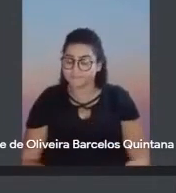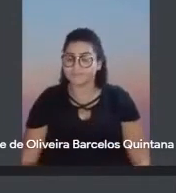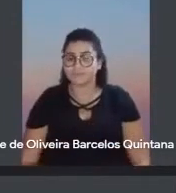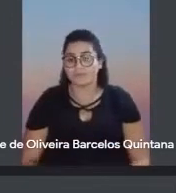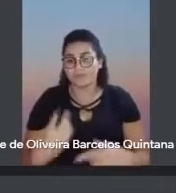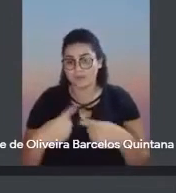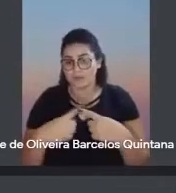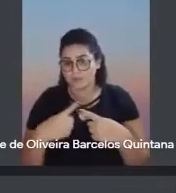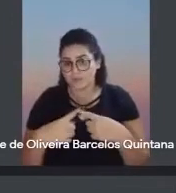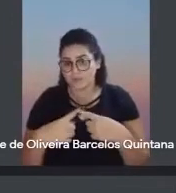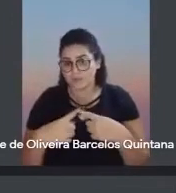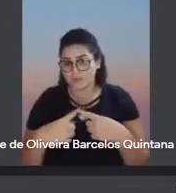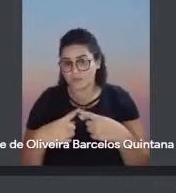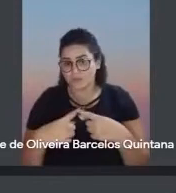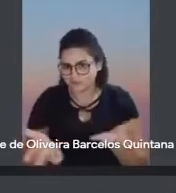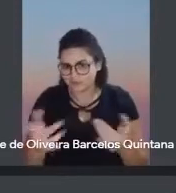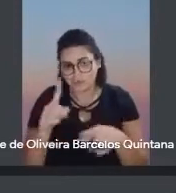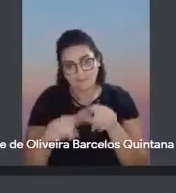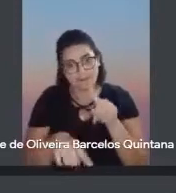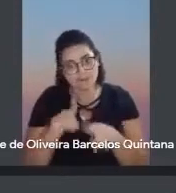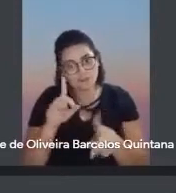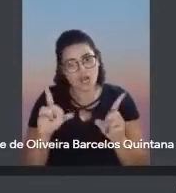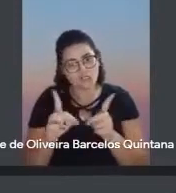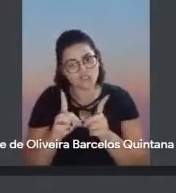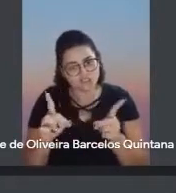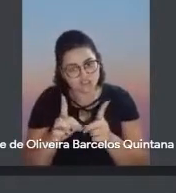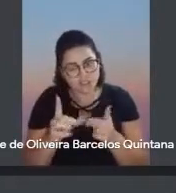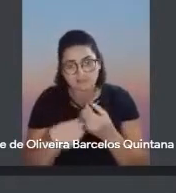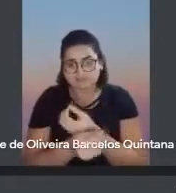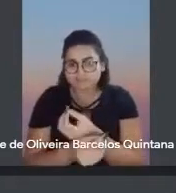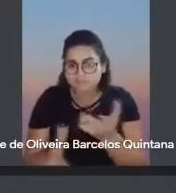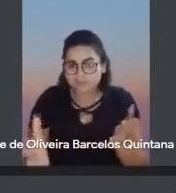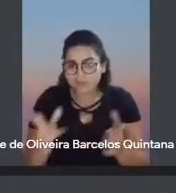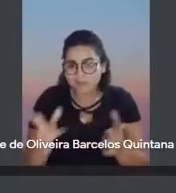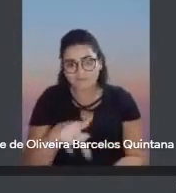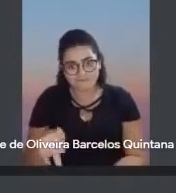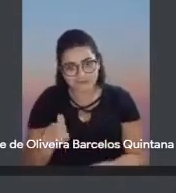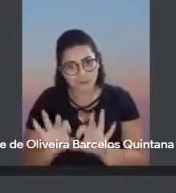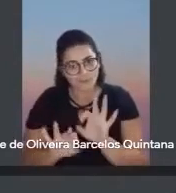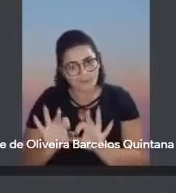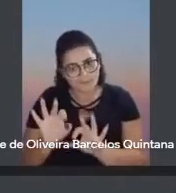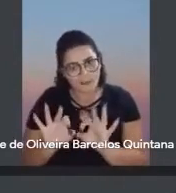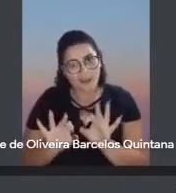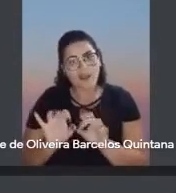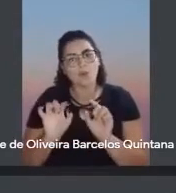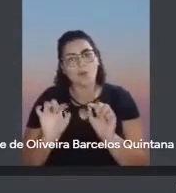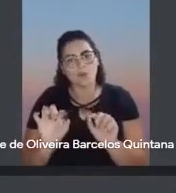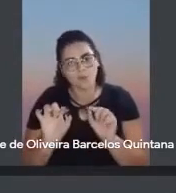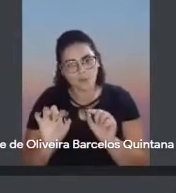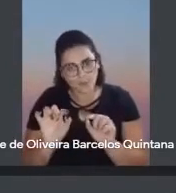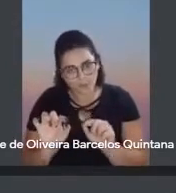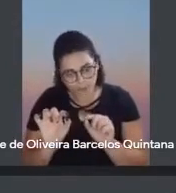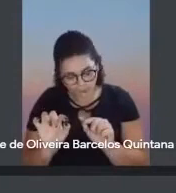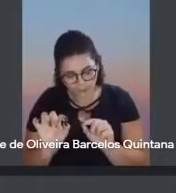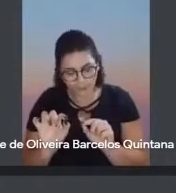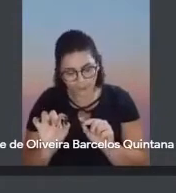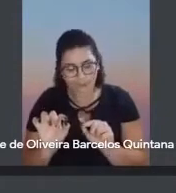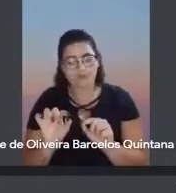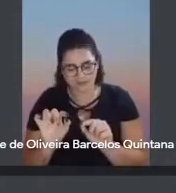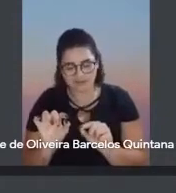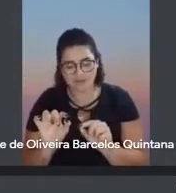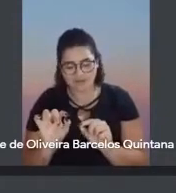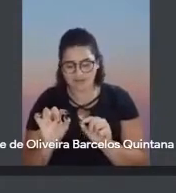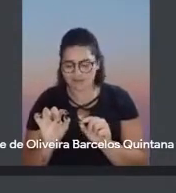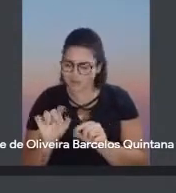distribui é um material didático para os professores, porque eles vão preparando os alunos antes da nossa chegada, né? Então, tem um